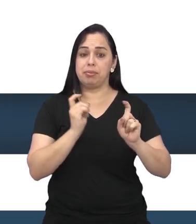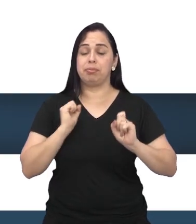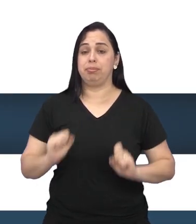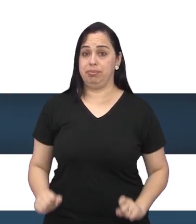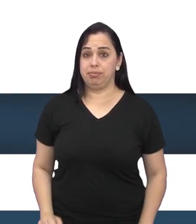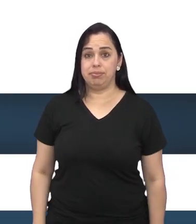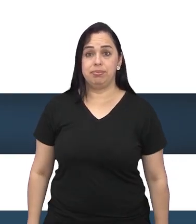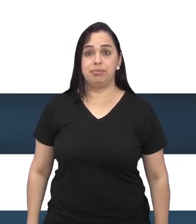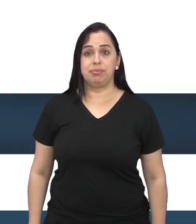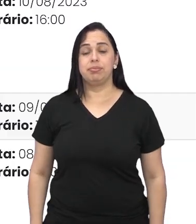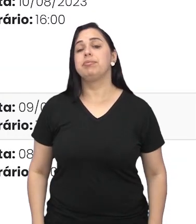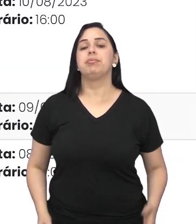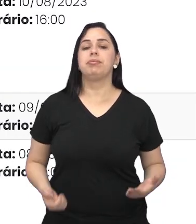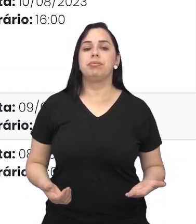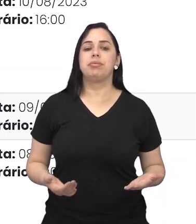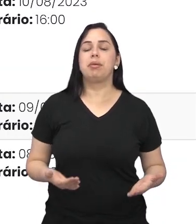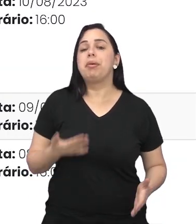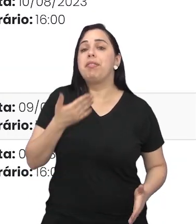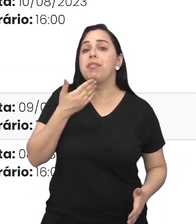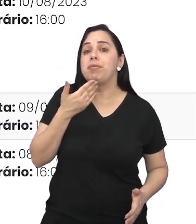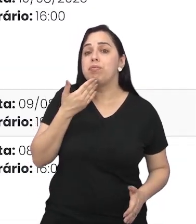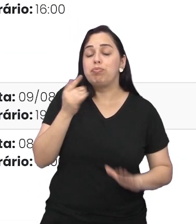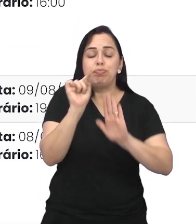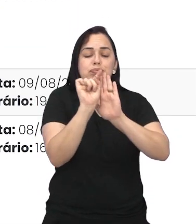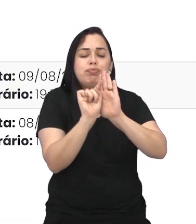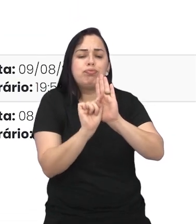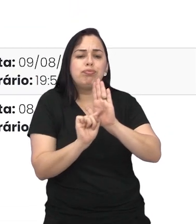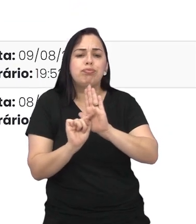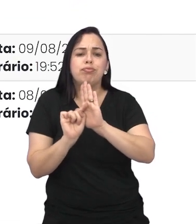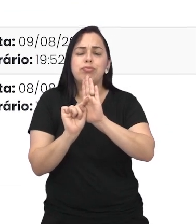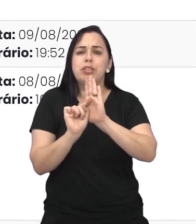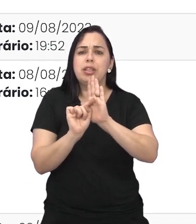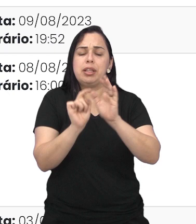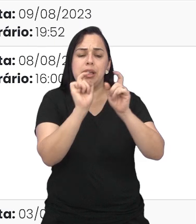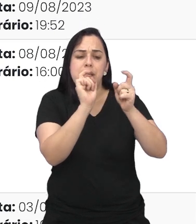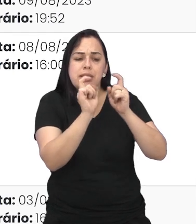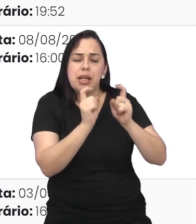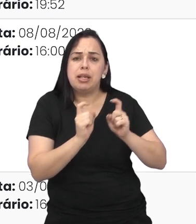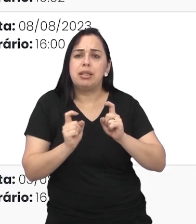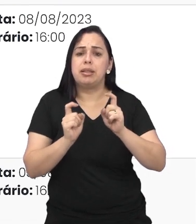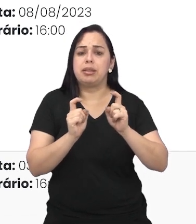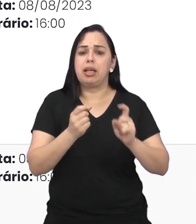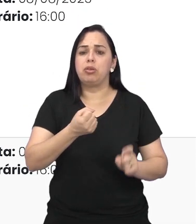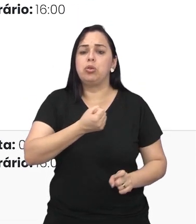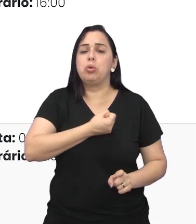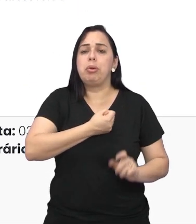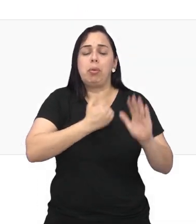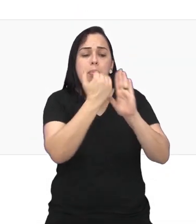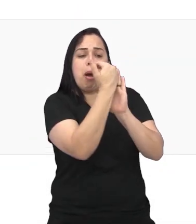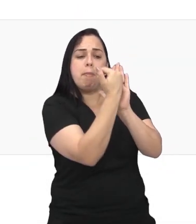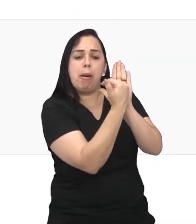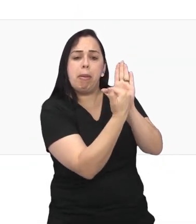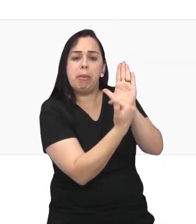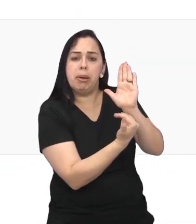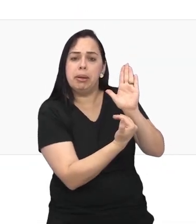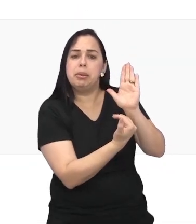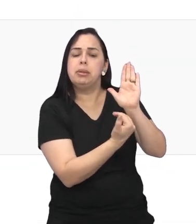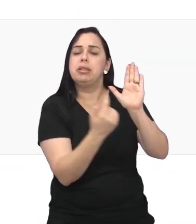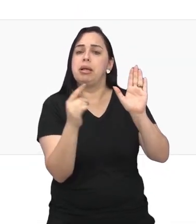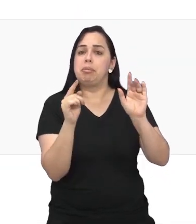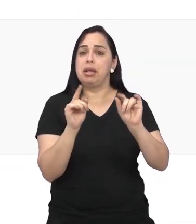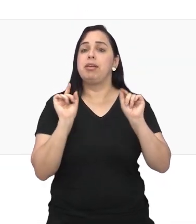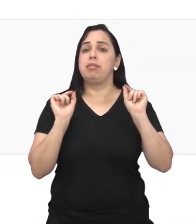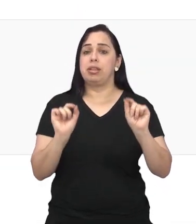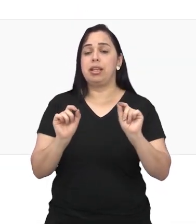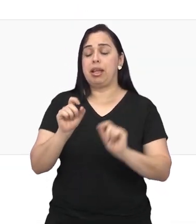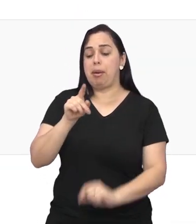inicial do nosso portal. Para facilitar a consulta, as sessões estão separadas por ordem cronológica e as pautas ficam